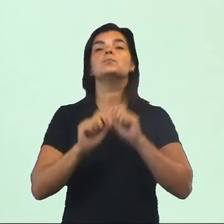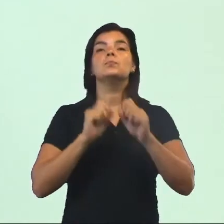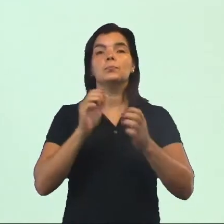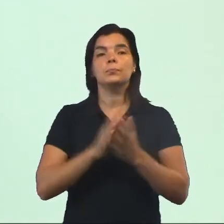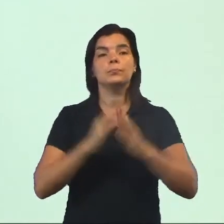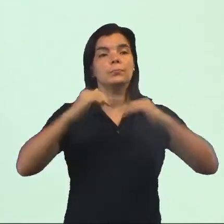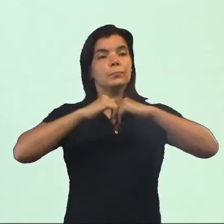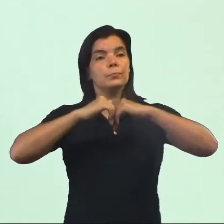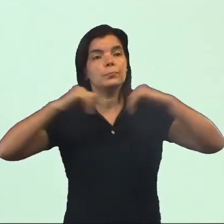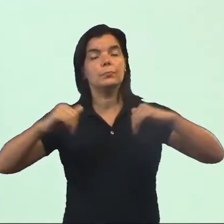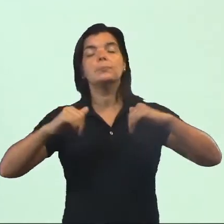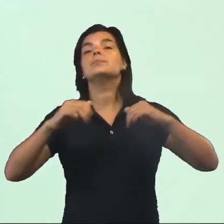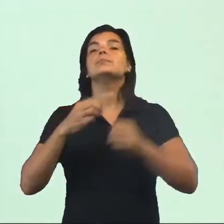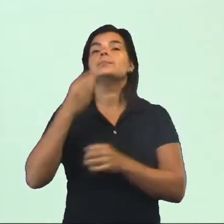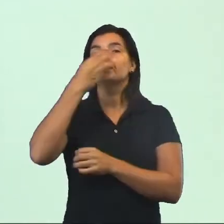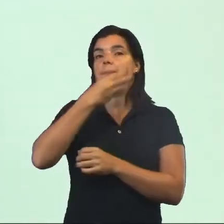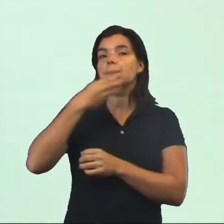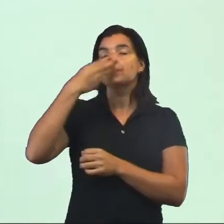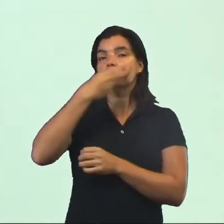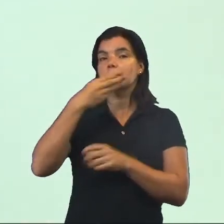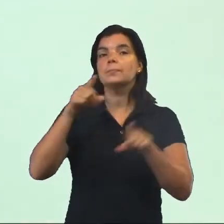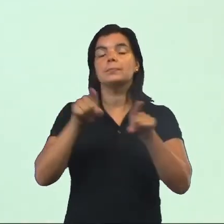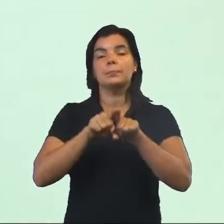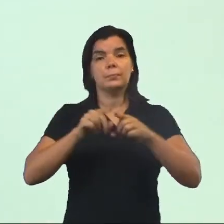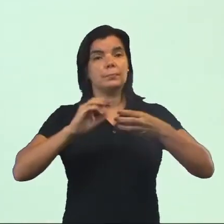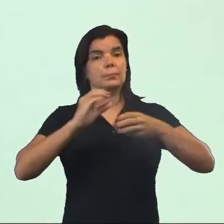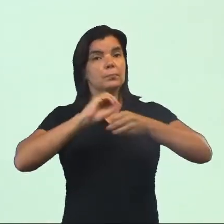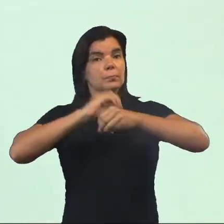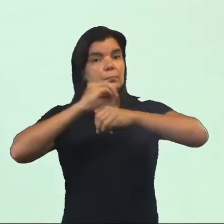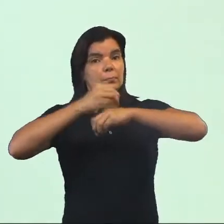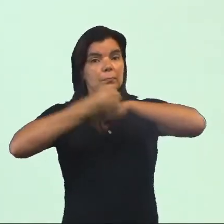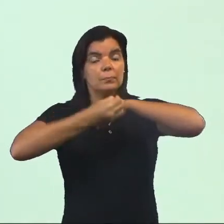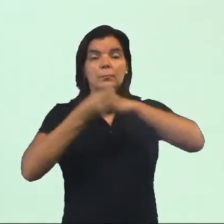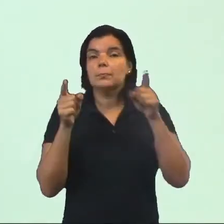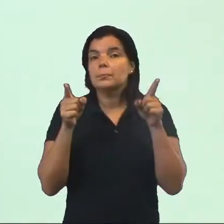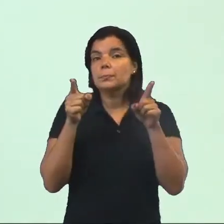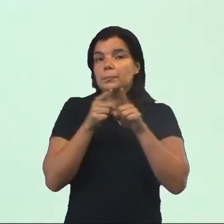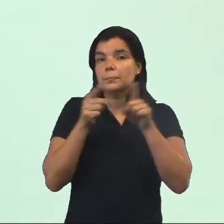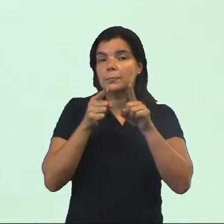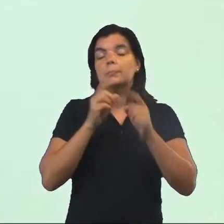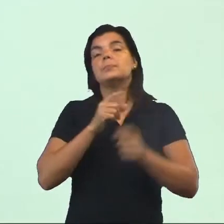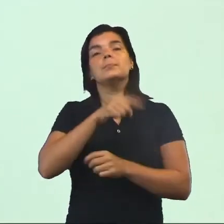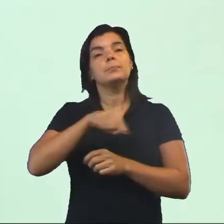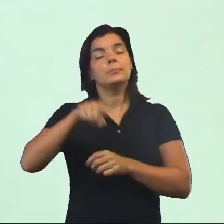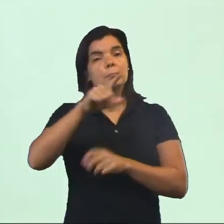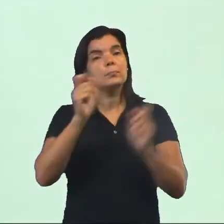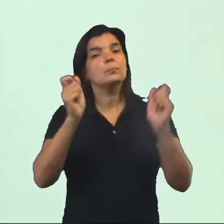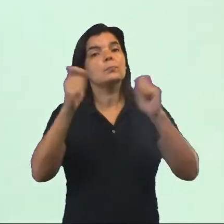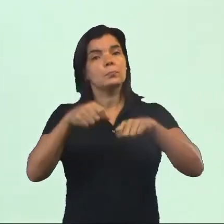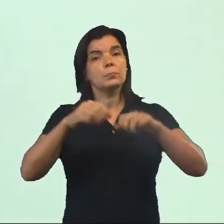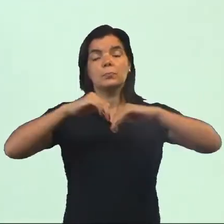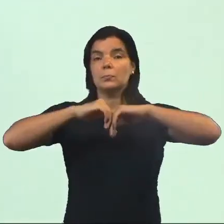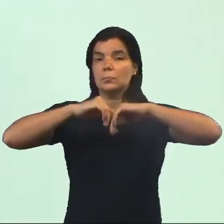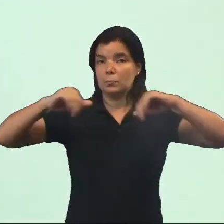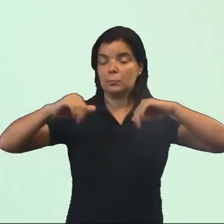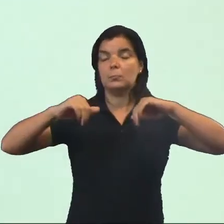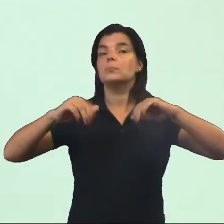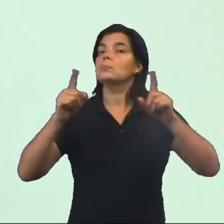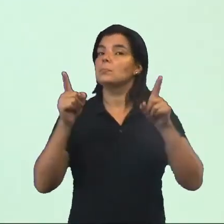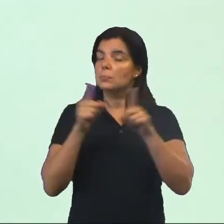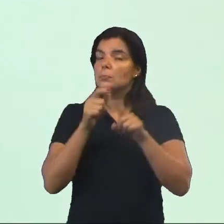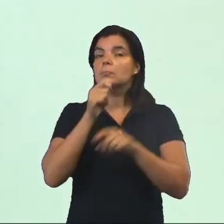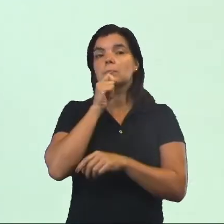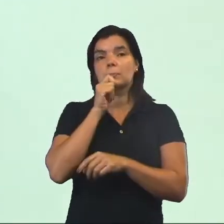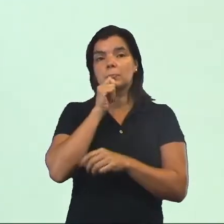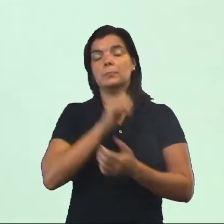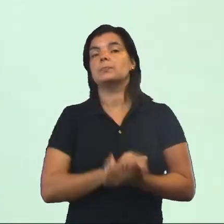é do que a quebra da glicose em moléculas menores. Para que ela possa depois ser quebrada em moléculas menores